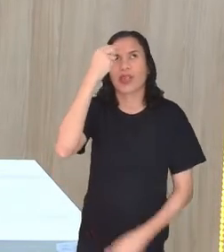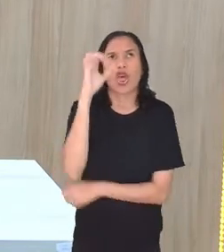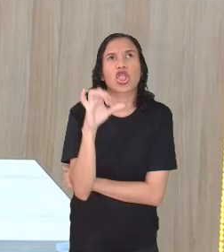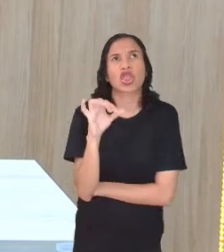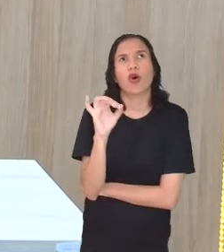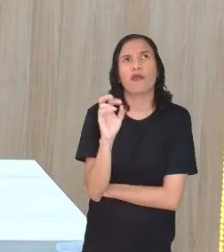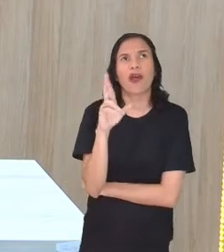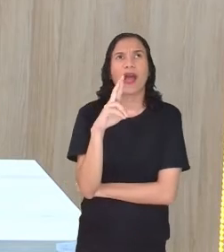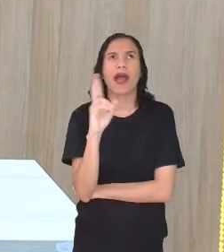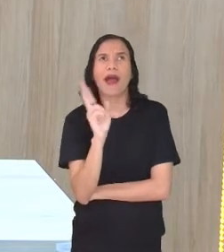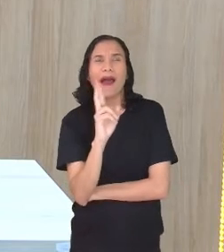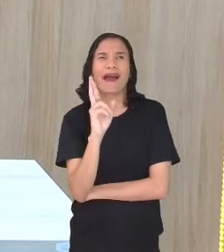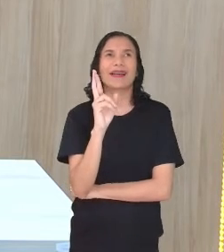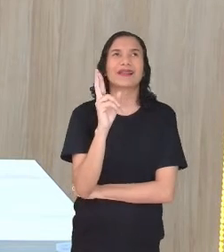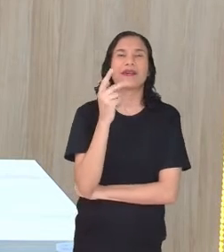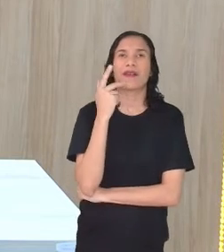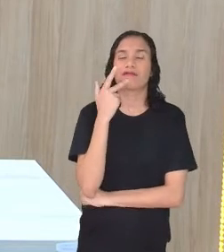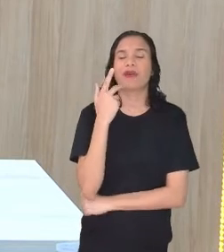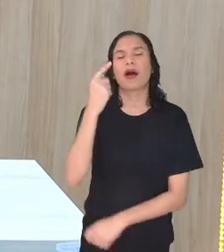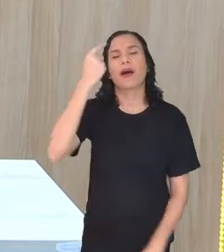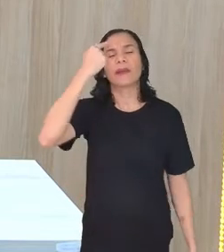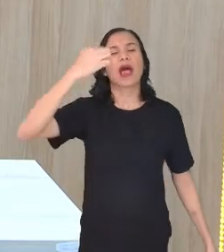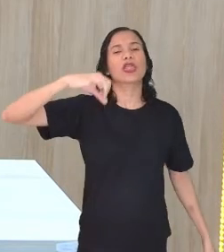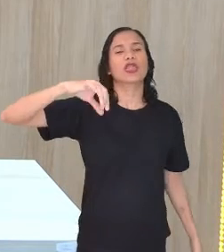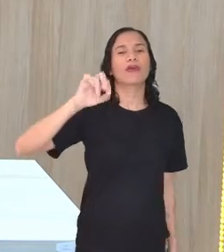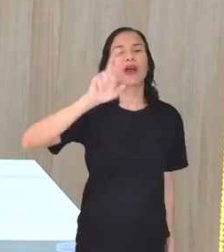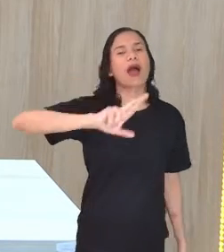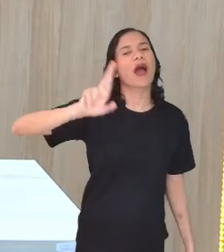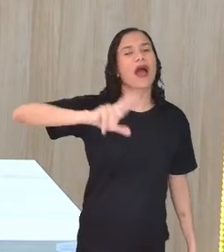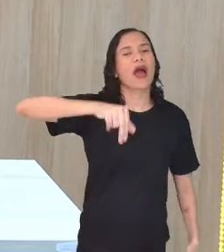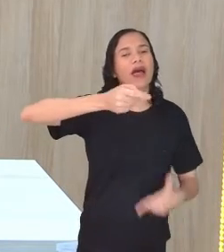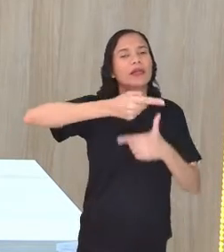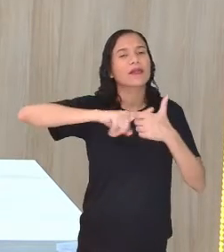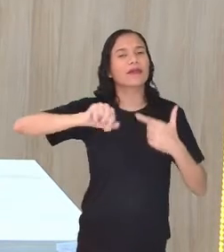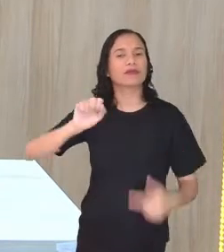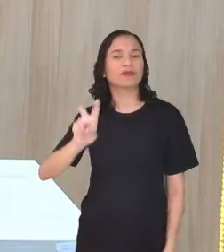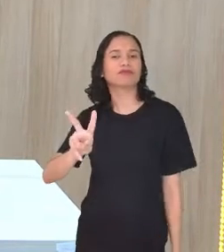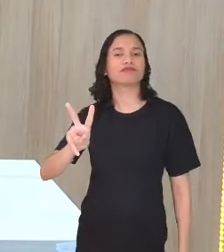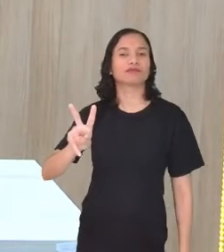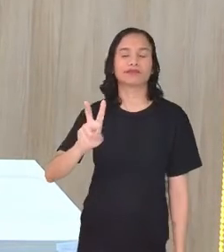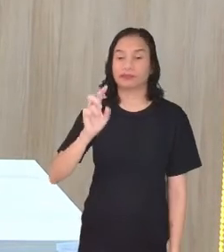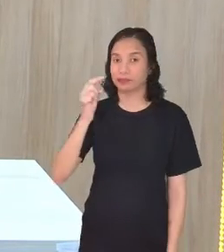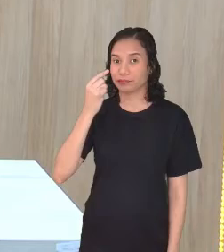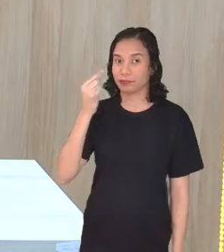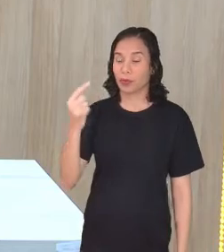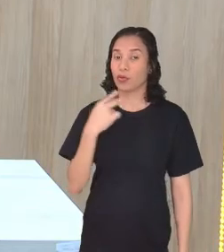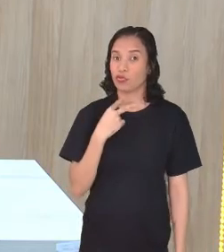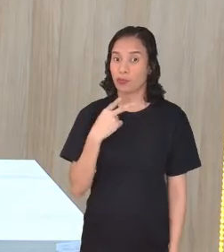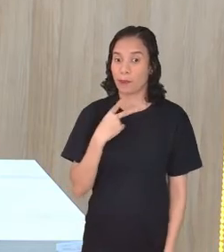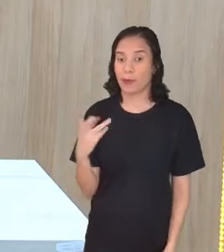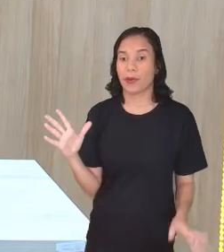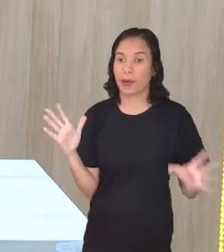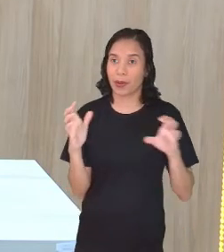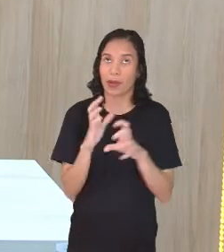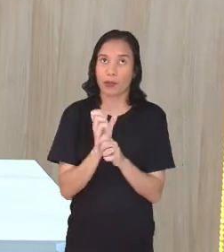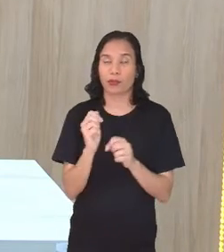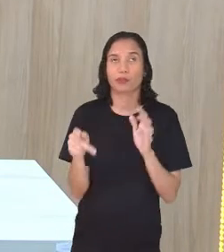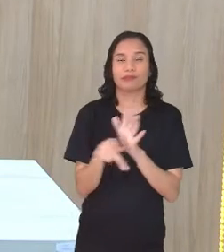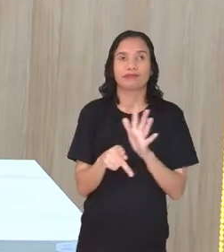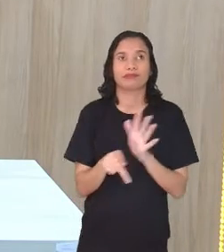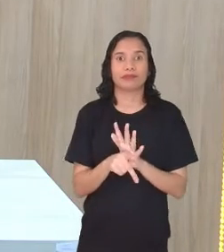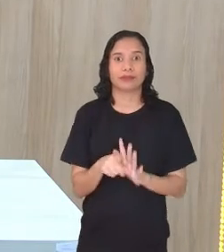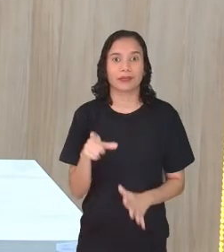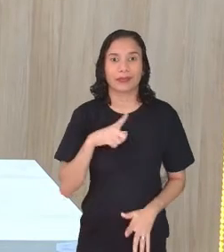reais. Ah, não sou boa em divisão. Pensa aí, 90 reais dividido para 2. Não pode ser aquela conta de